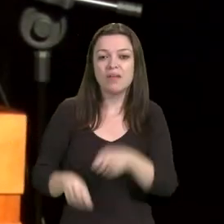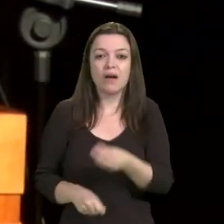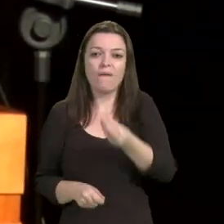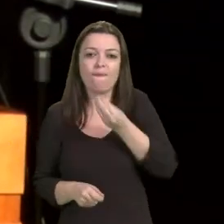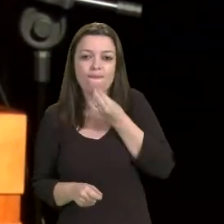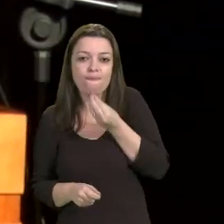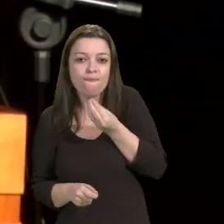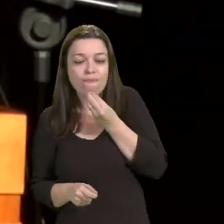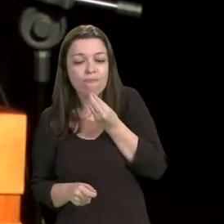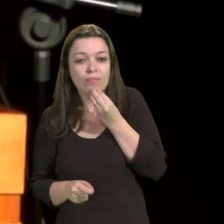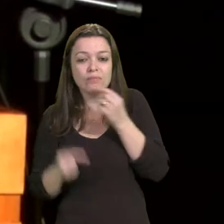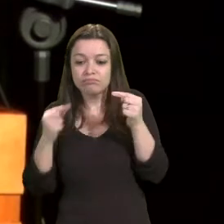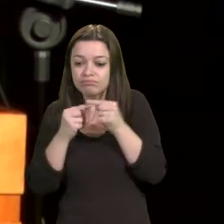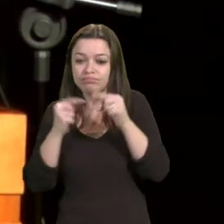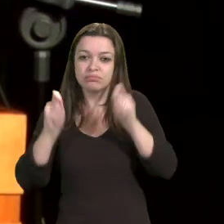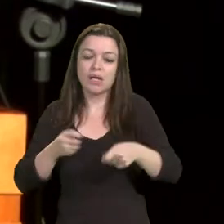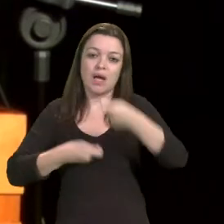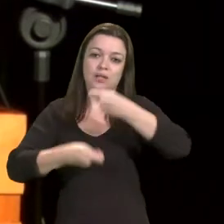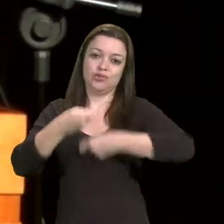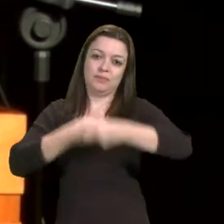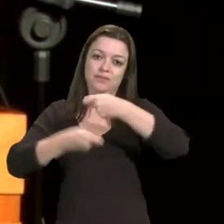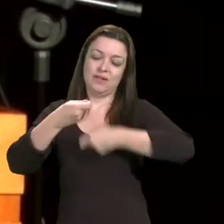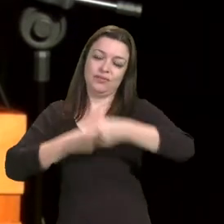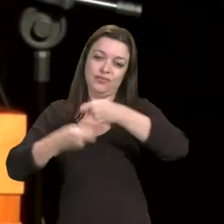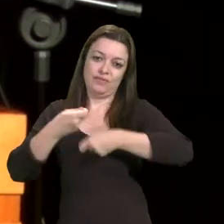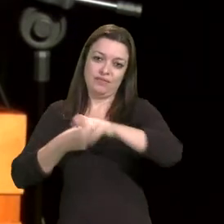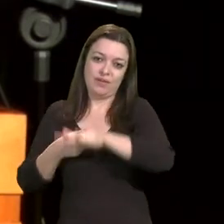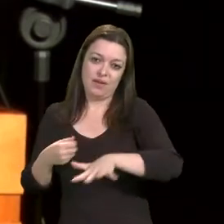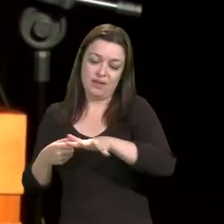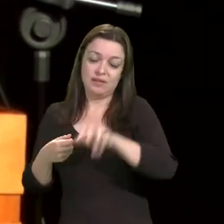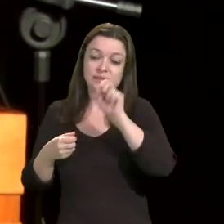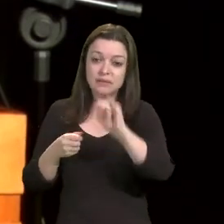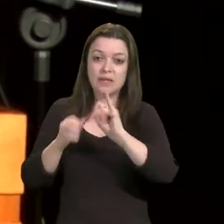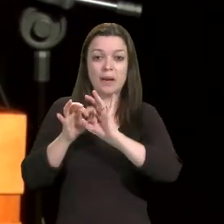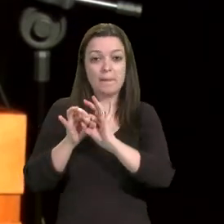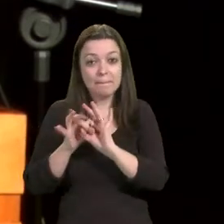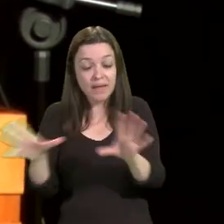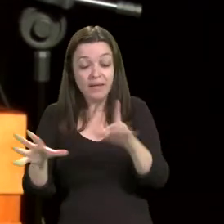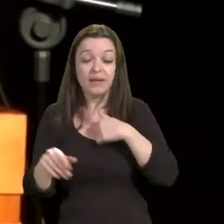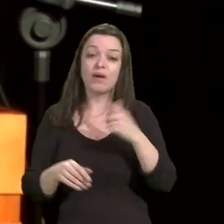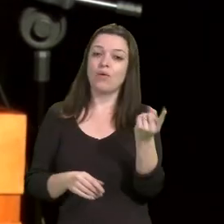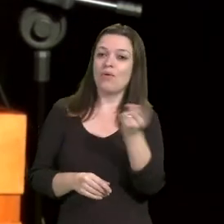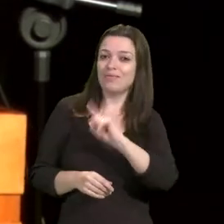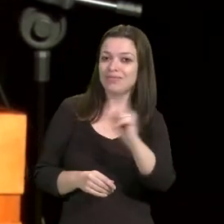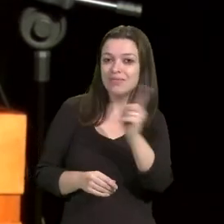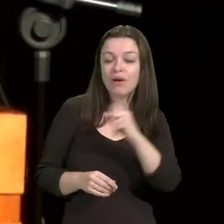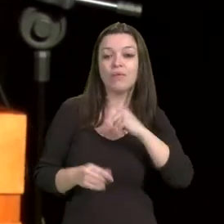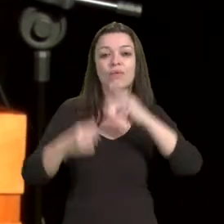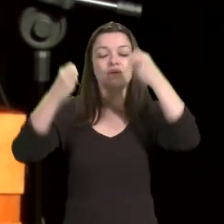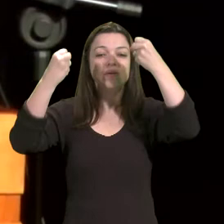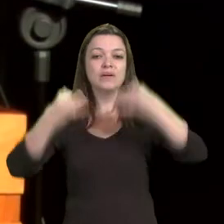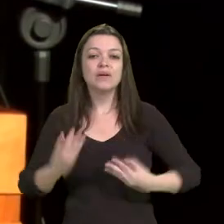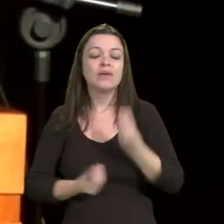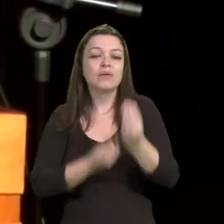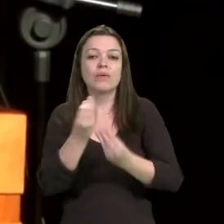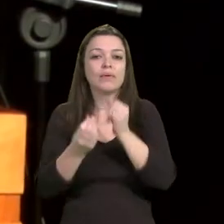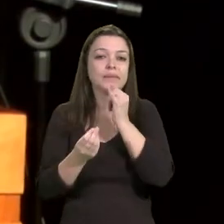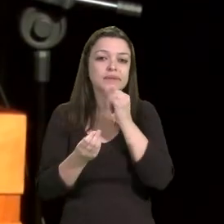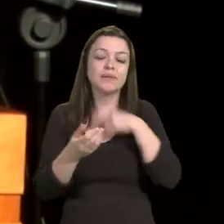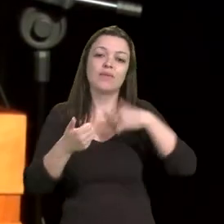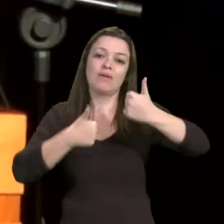administrativa, quanto à liberação ou não das indicações submetidas à sua